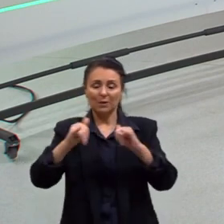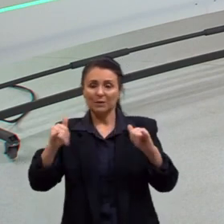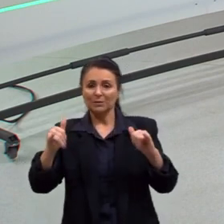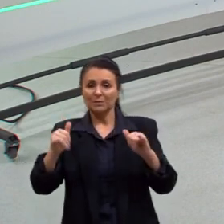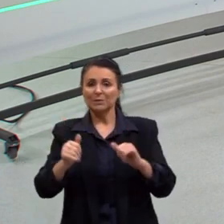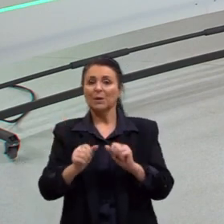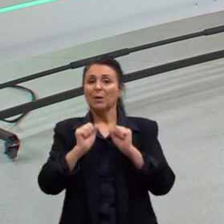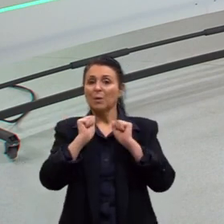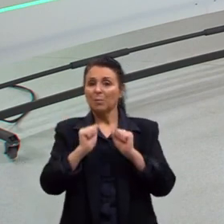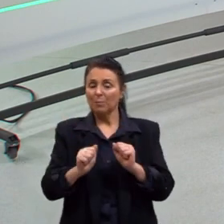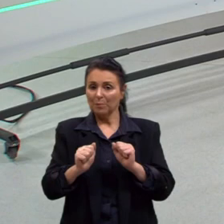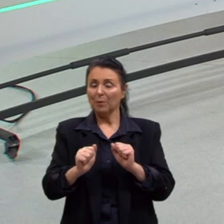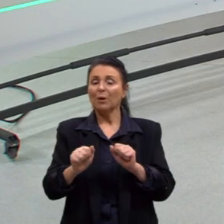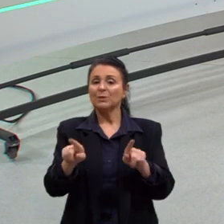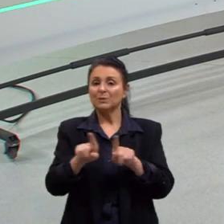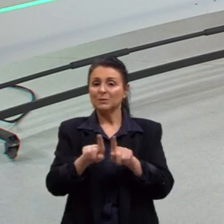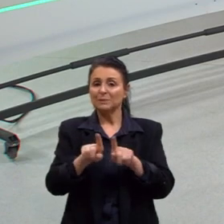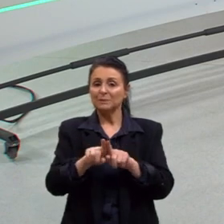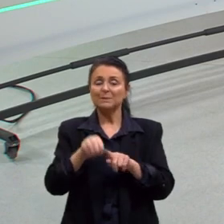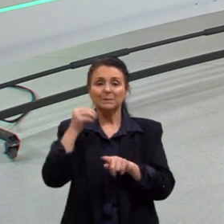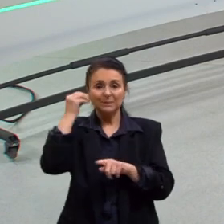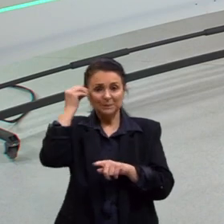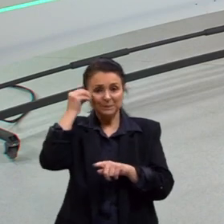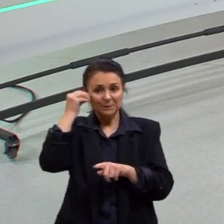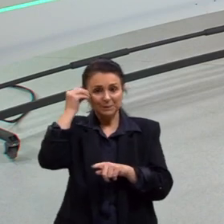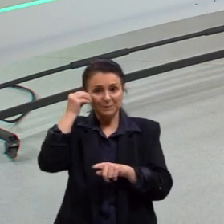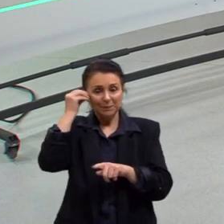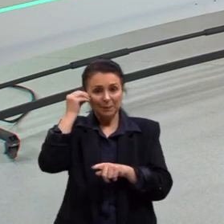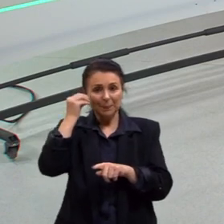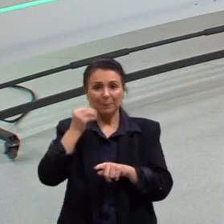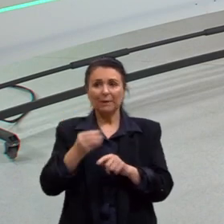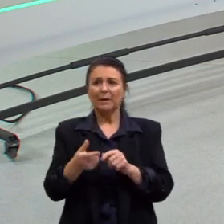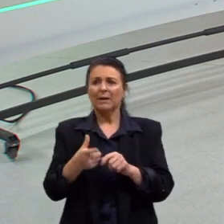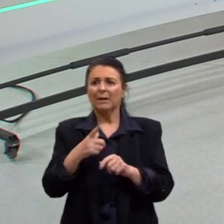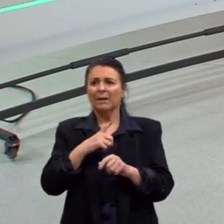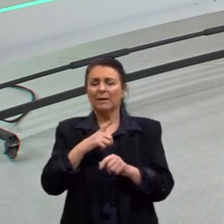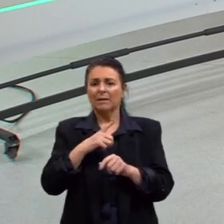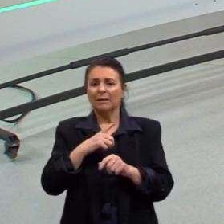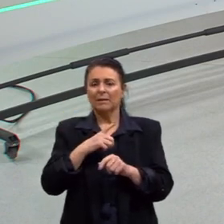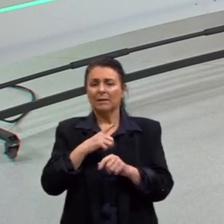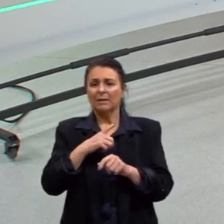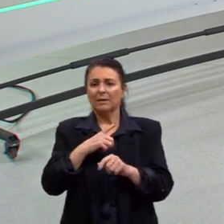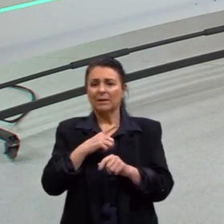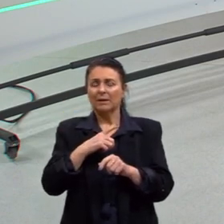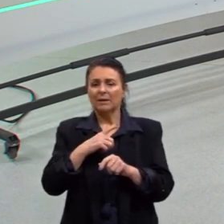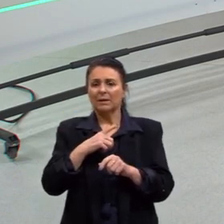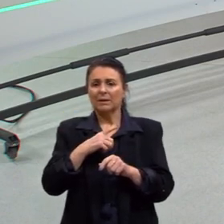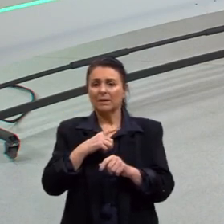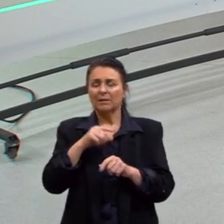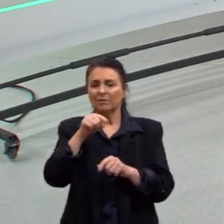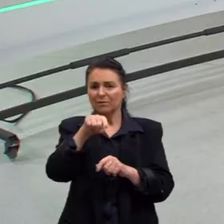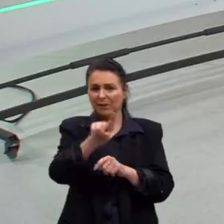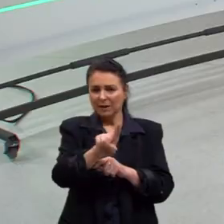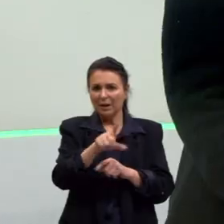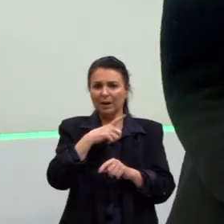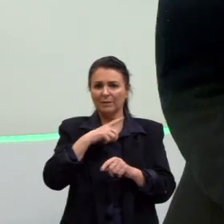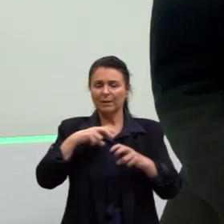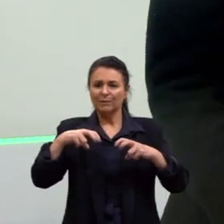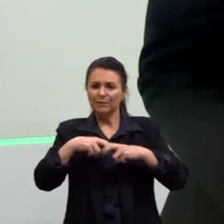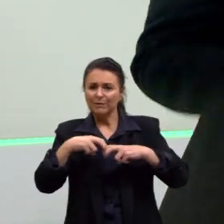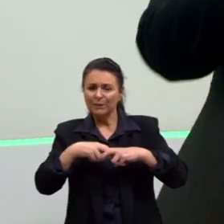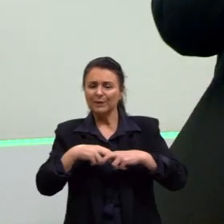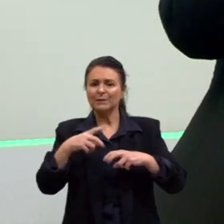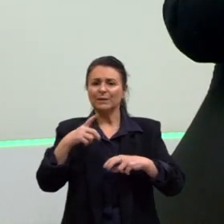vocês podem acessar esse simulador aqui, ele é do FIT Colorado. Vocês entrem lá, tem simulador de física, de